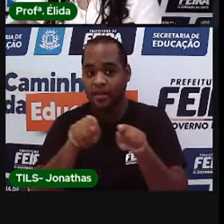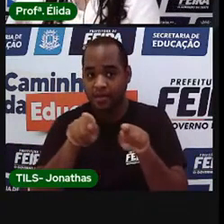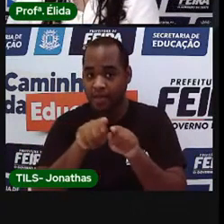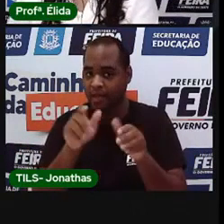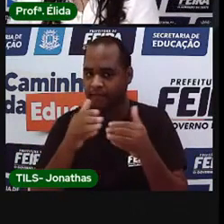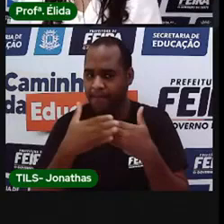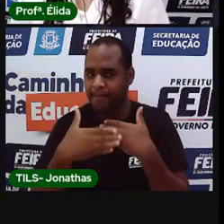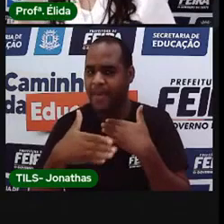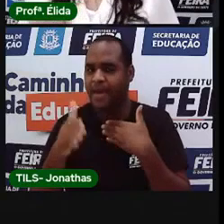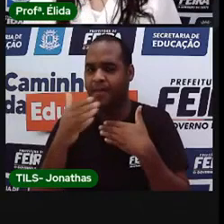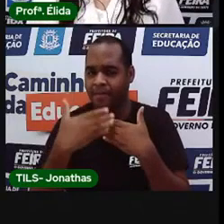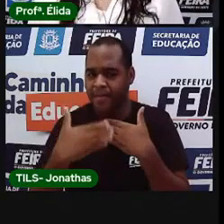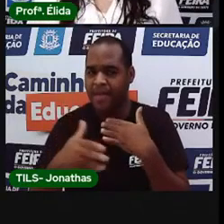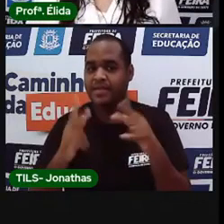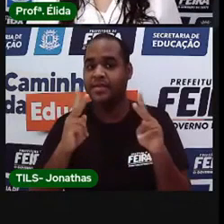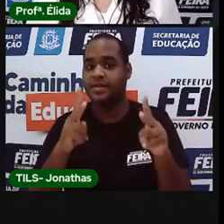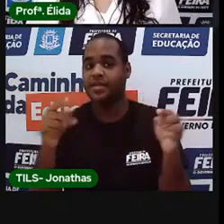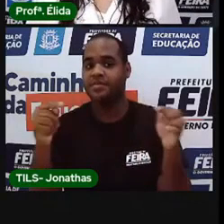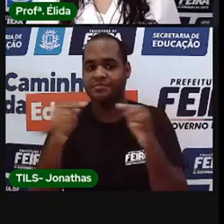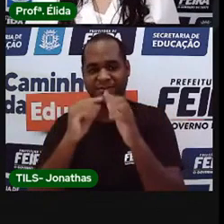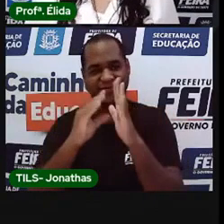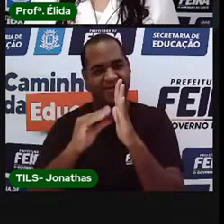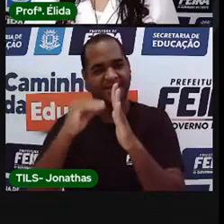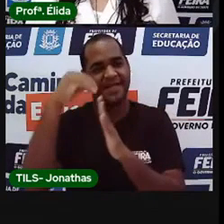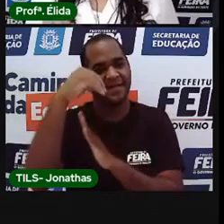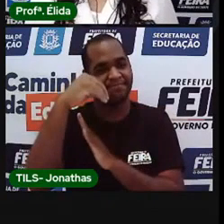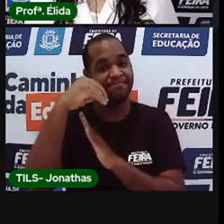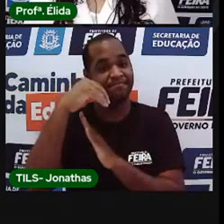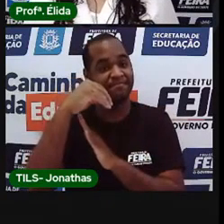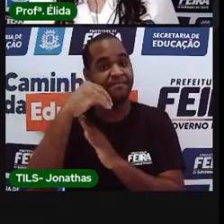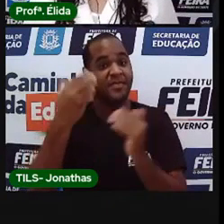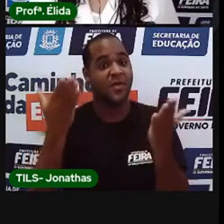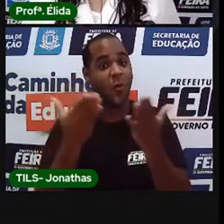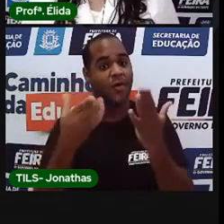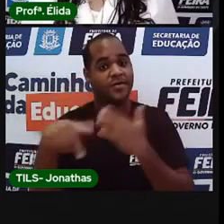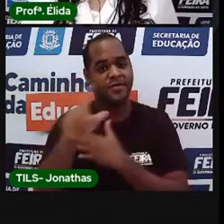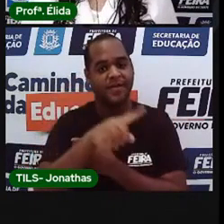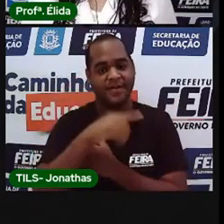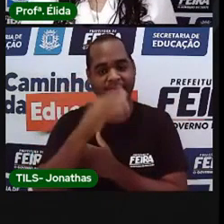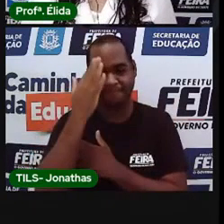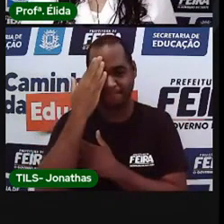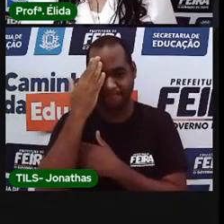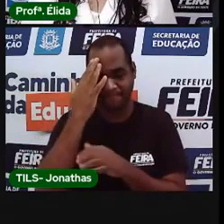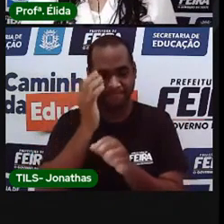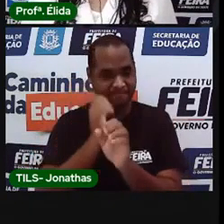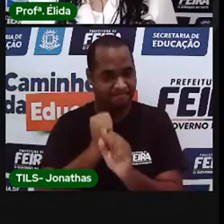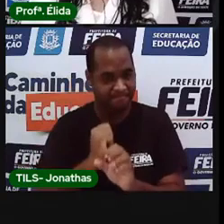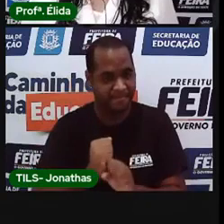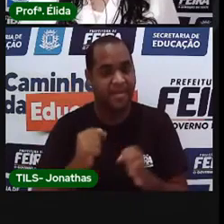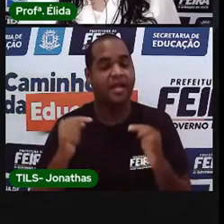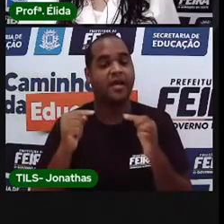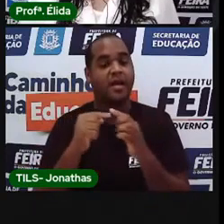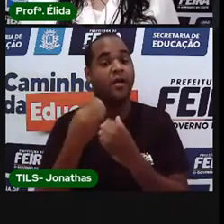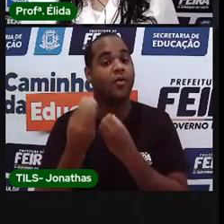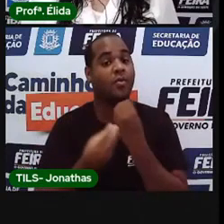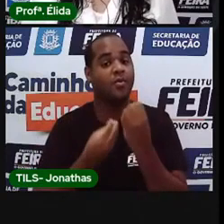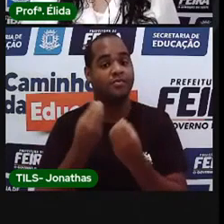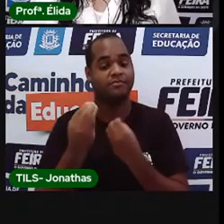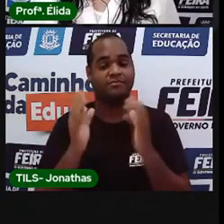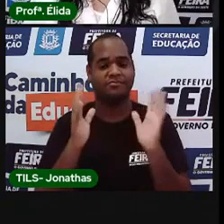do tempo através do calendário. hoje nós vamos contar quantos dias nós já